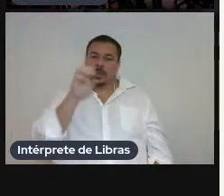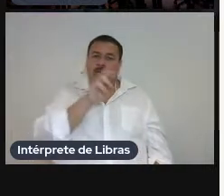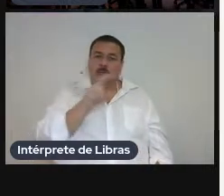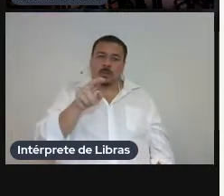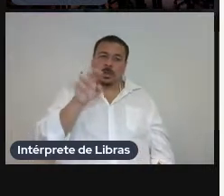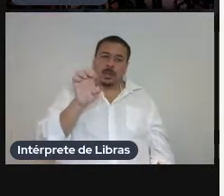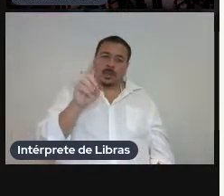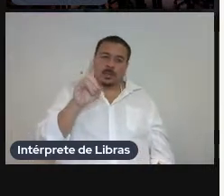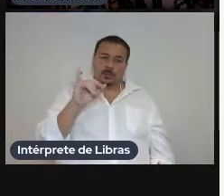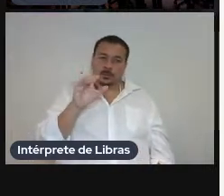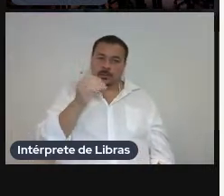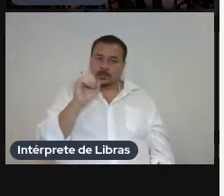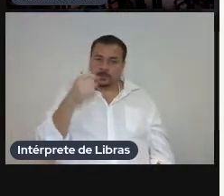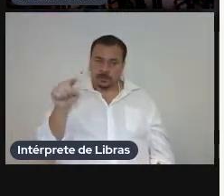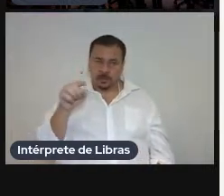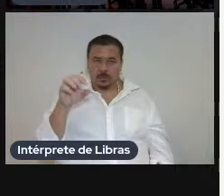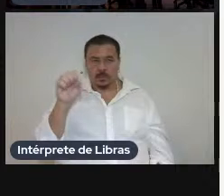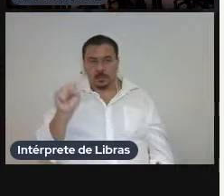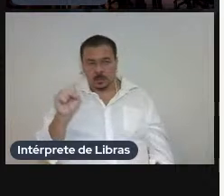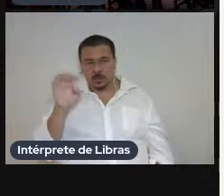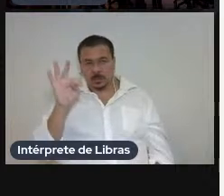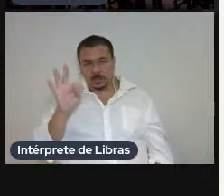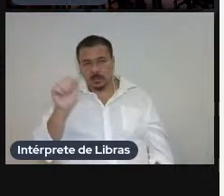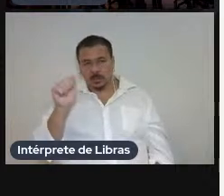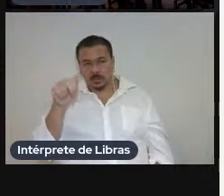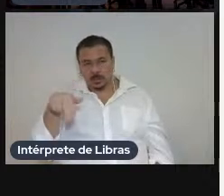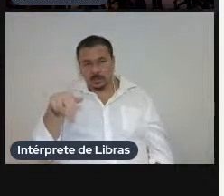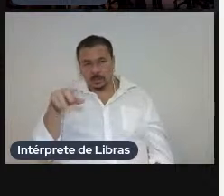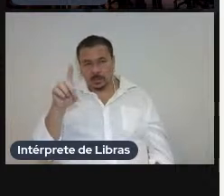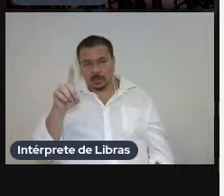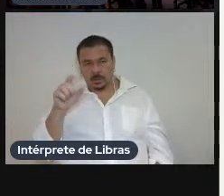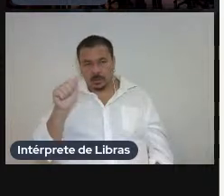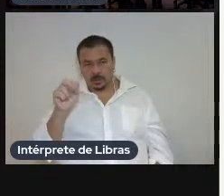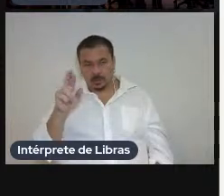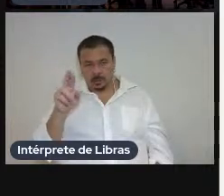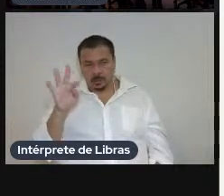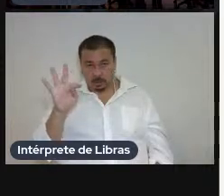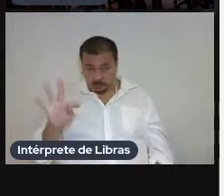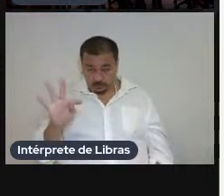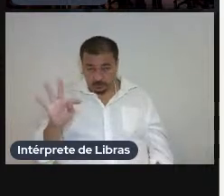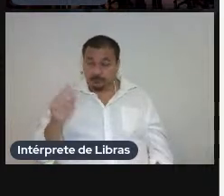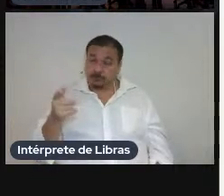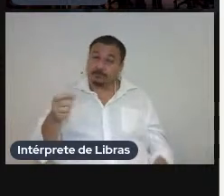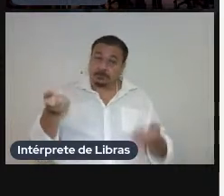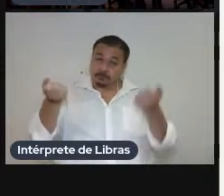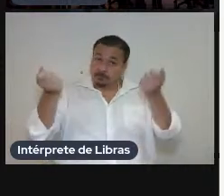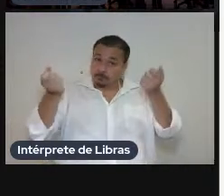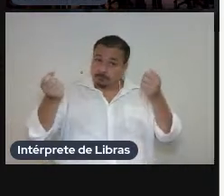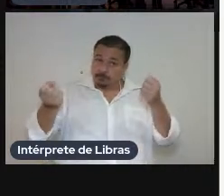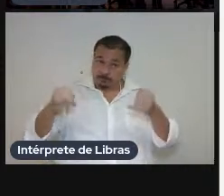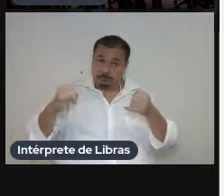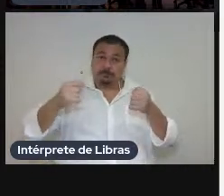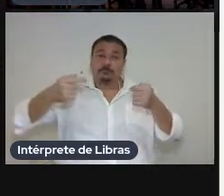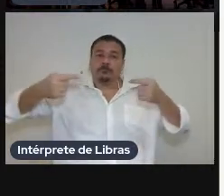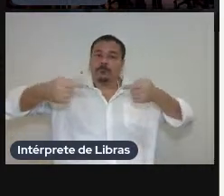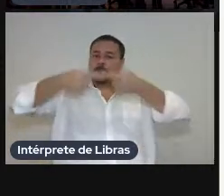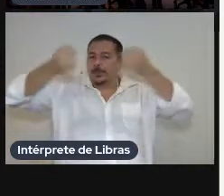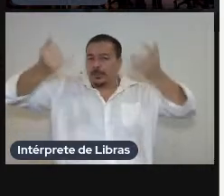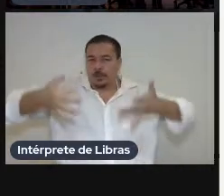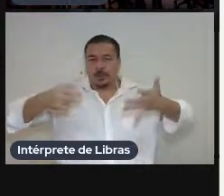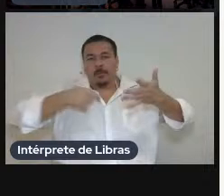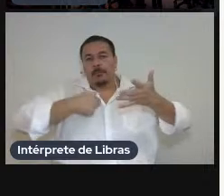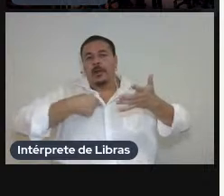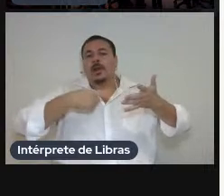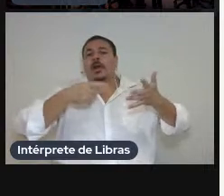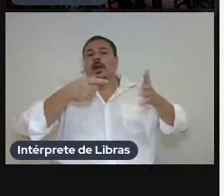então quando a gente menciona quando a gente fala de um ponto de vista histórico a gente se refere